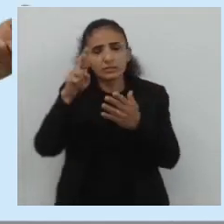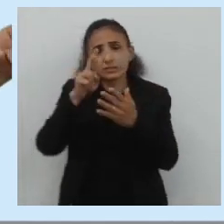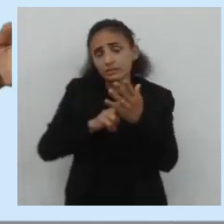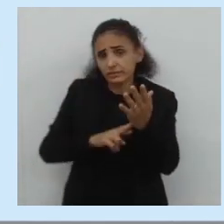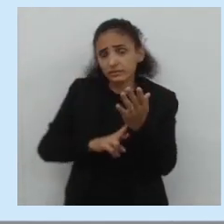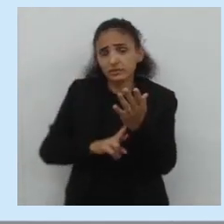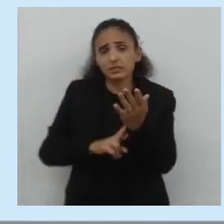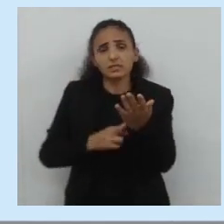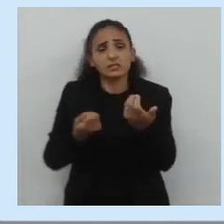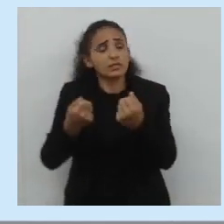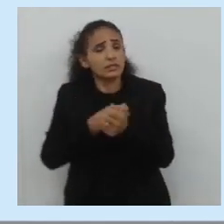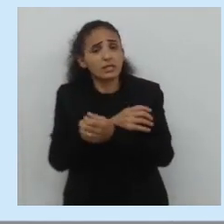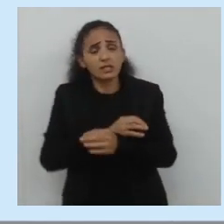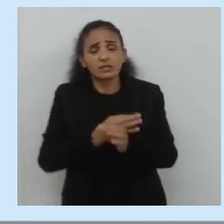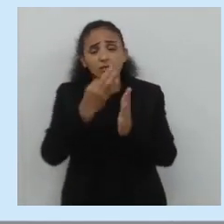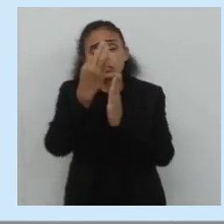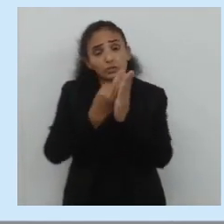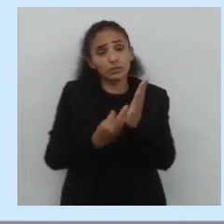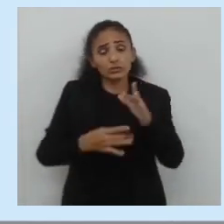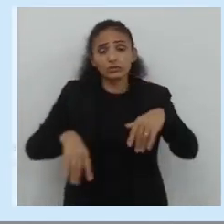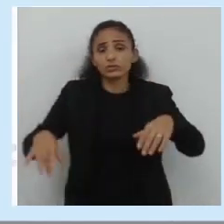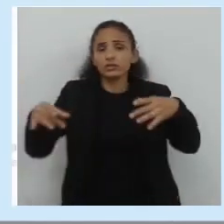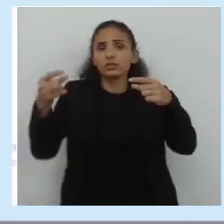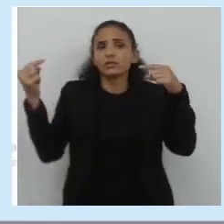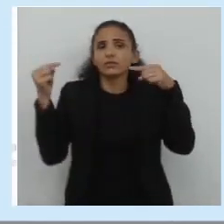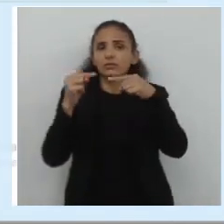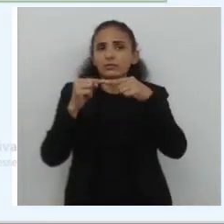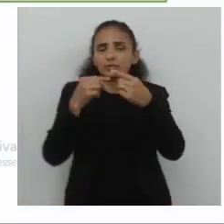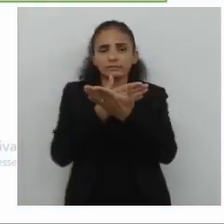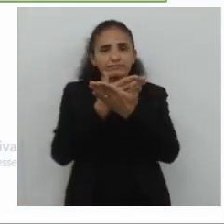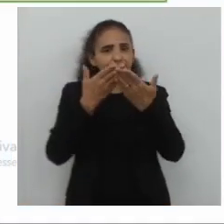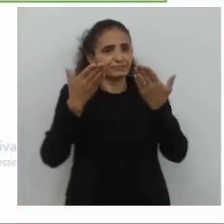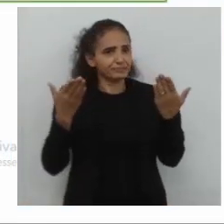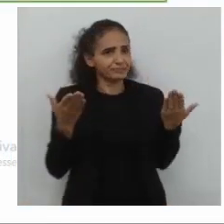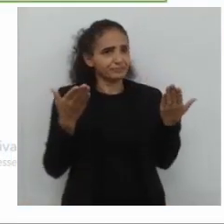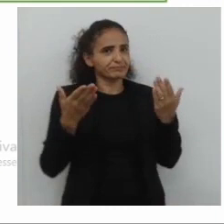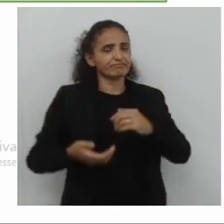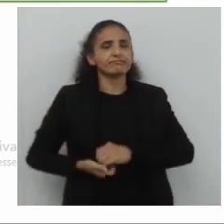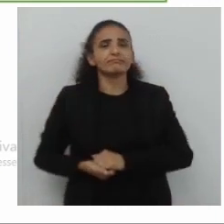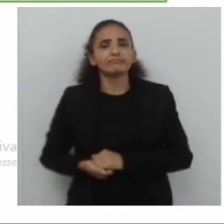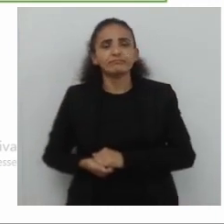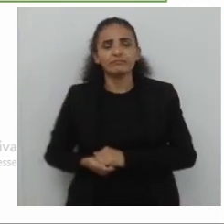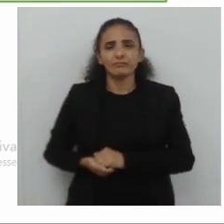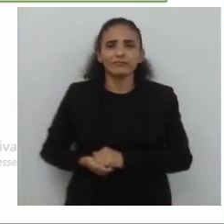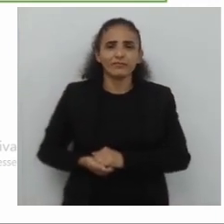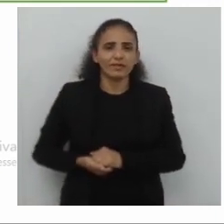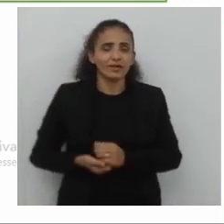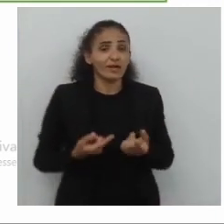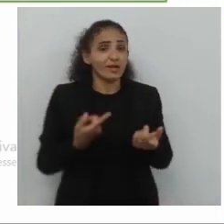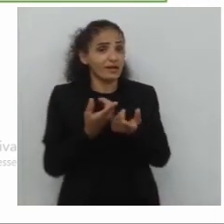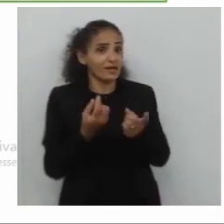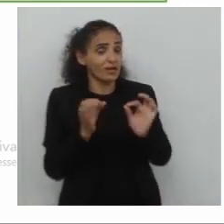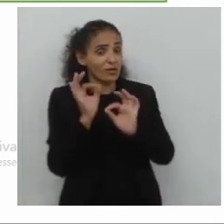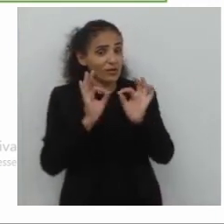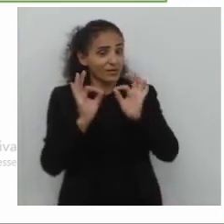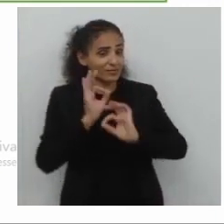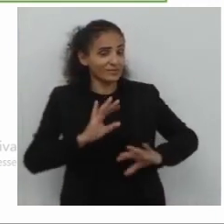de vestibular, etc. Vamos adiante. Olhem aí na tela, que eu falei para vocês, a questão da